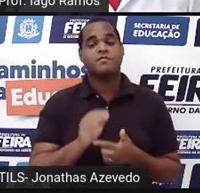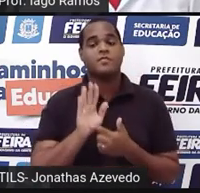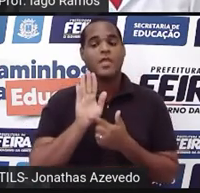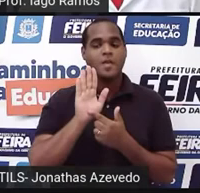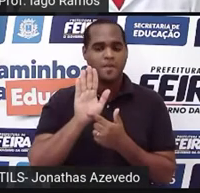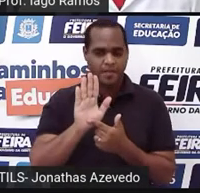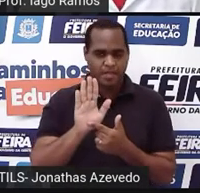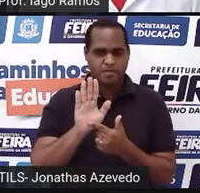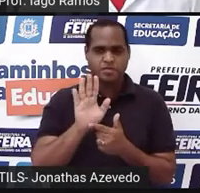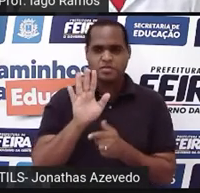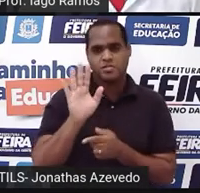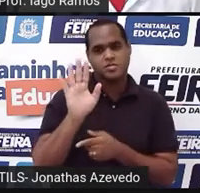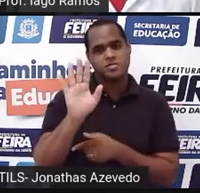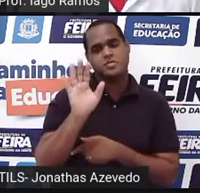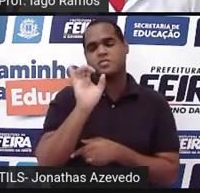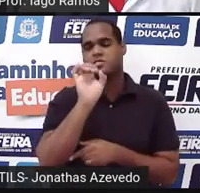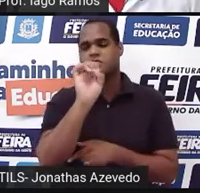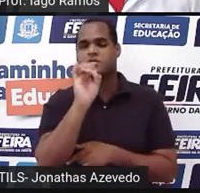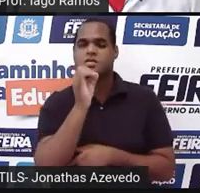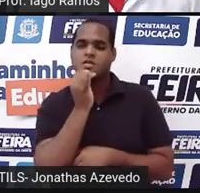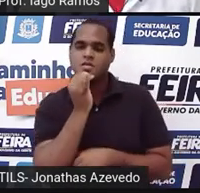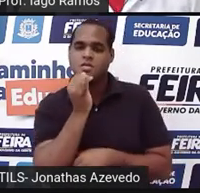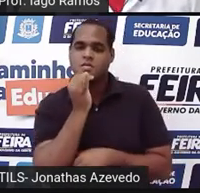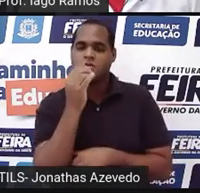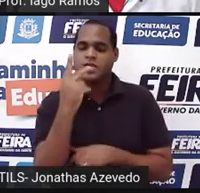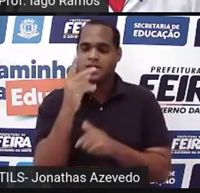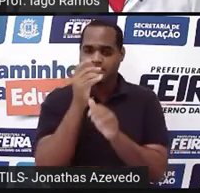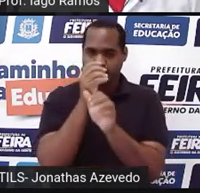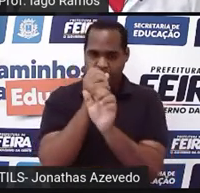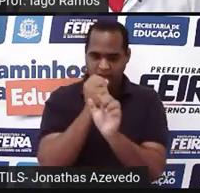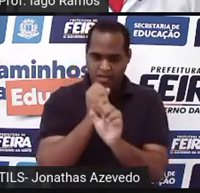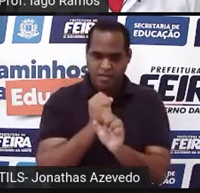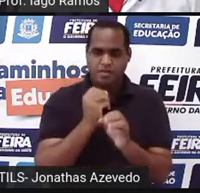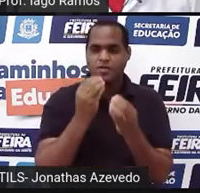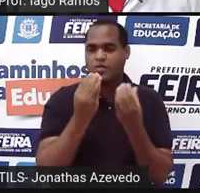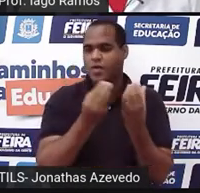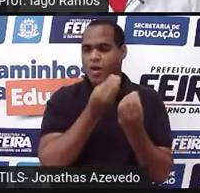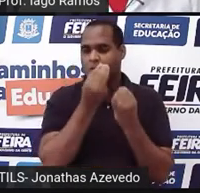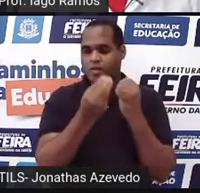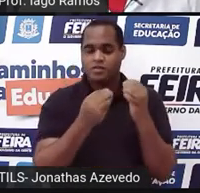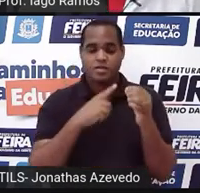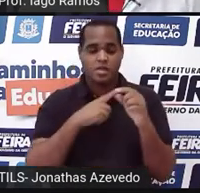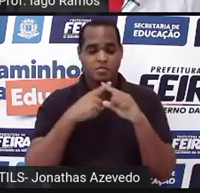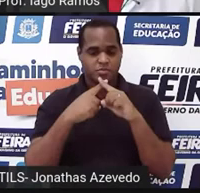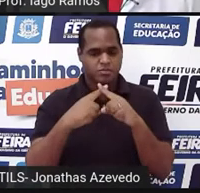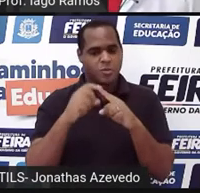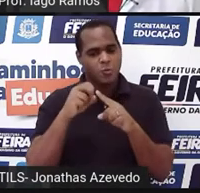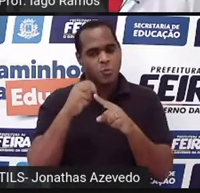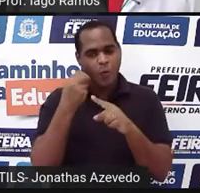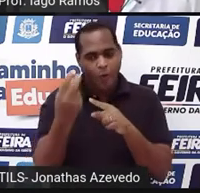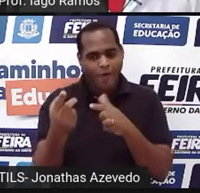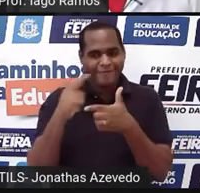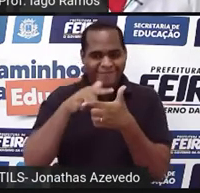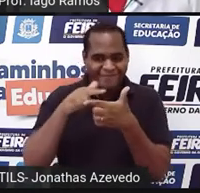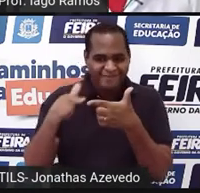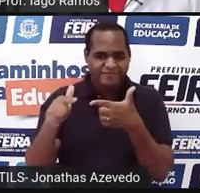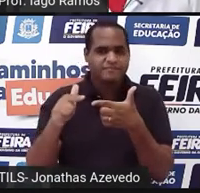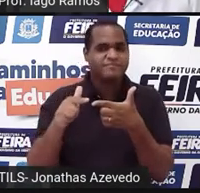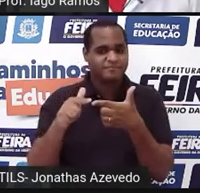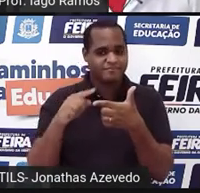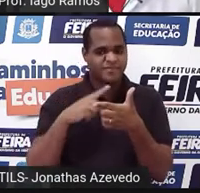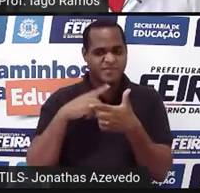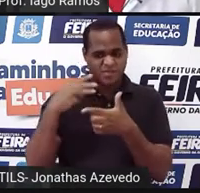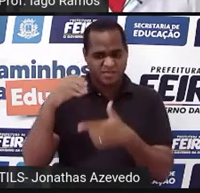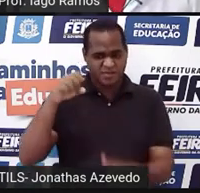e se os cálculos fossem com multiplicação ou divisão, será que 30